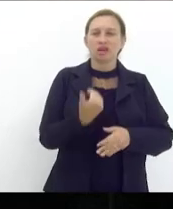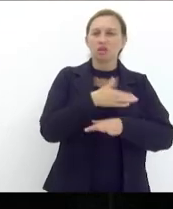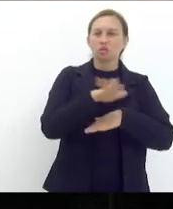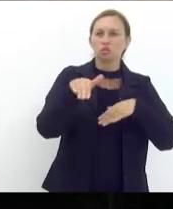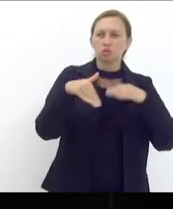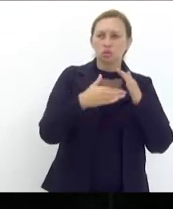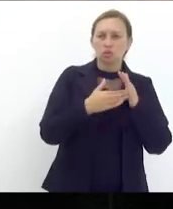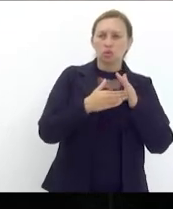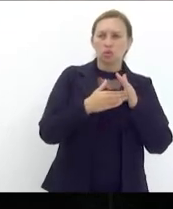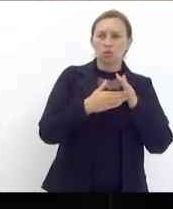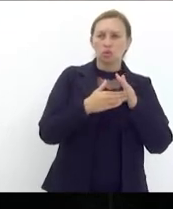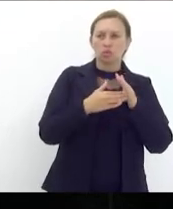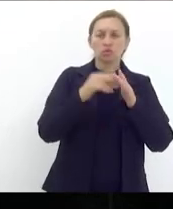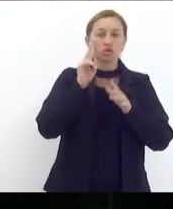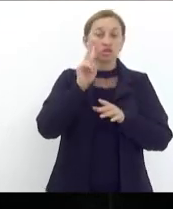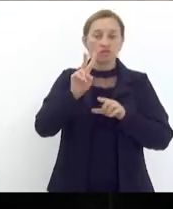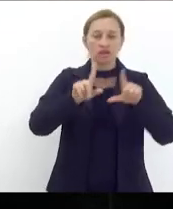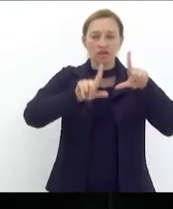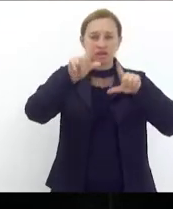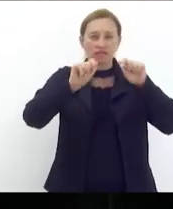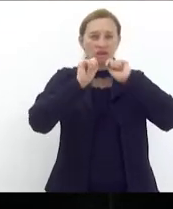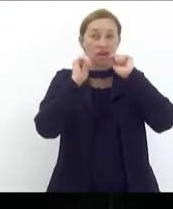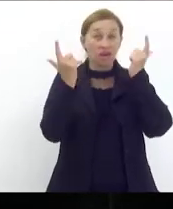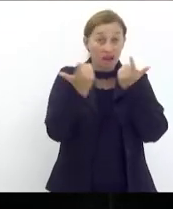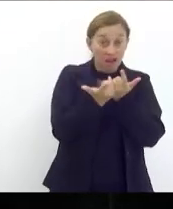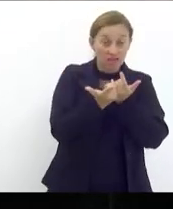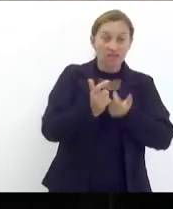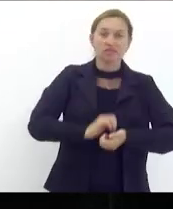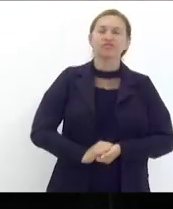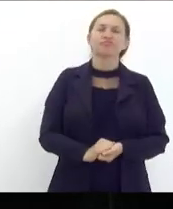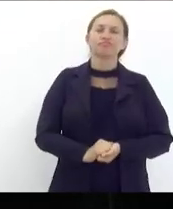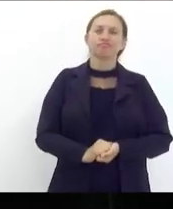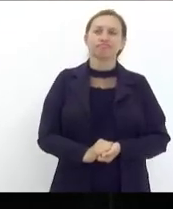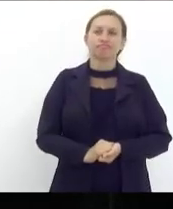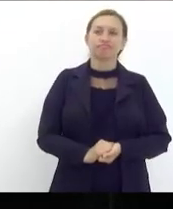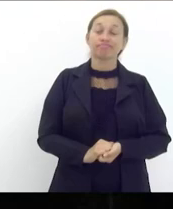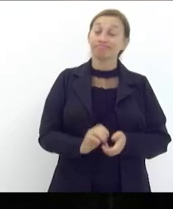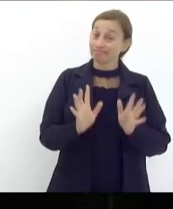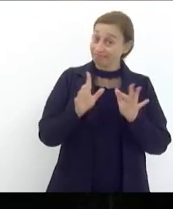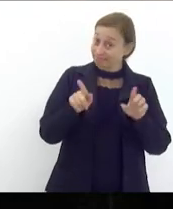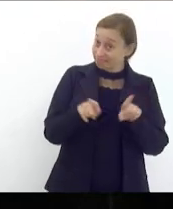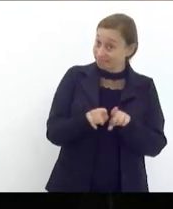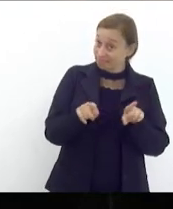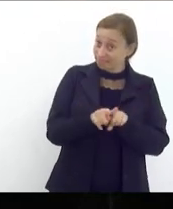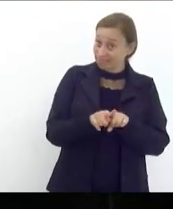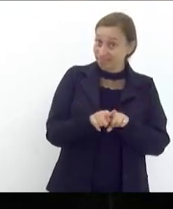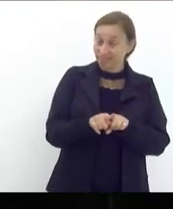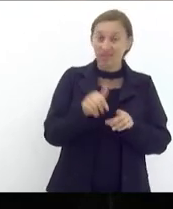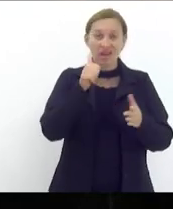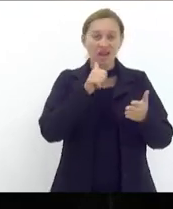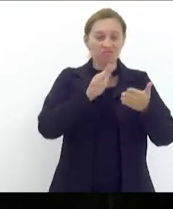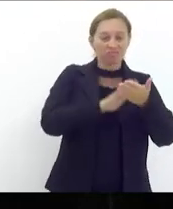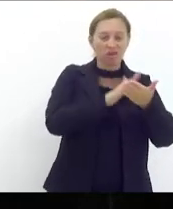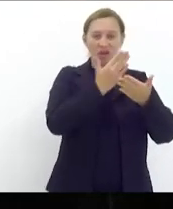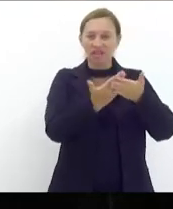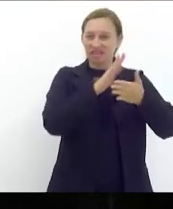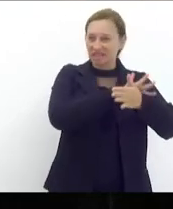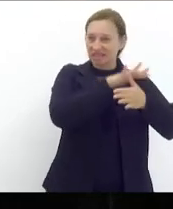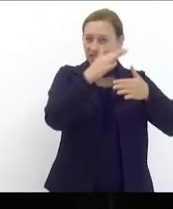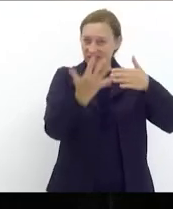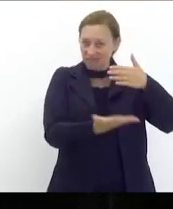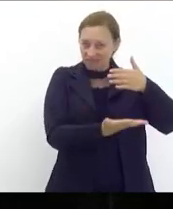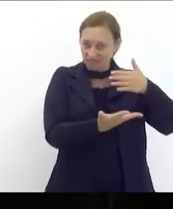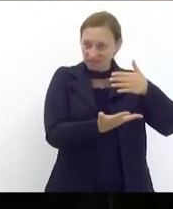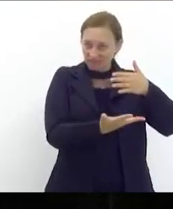senhores telespectadores da TV Alerj e finalmente a senhora intérprete da